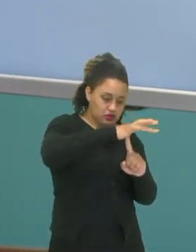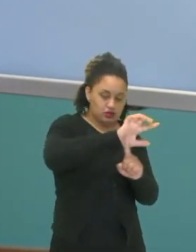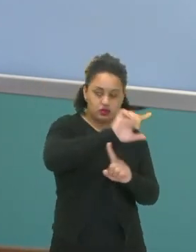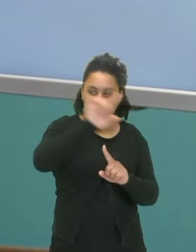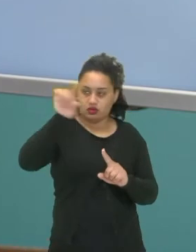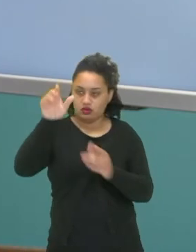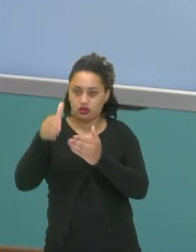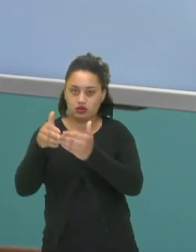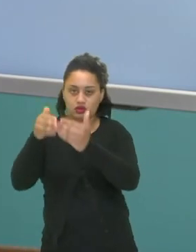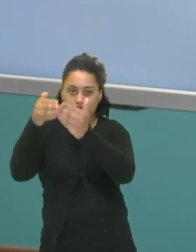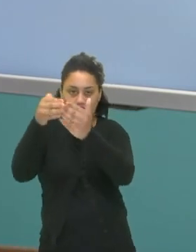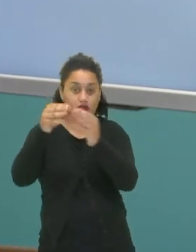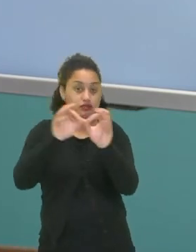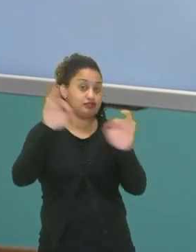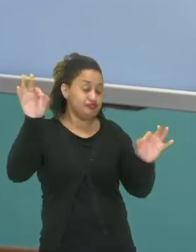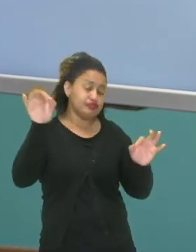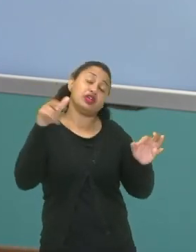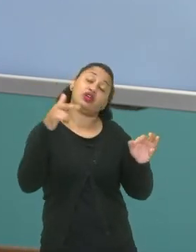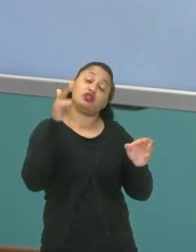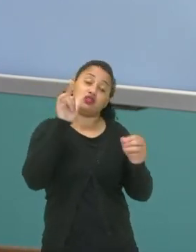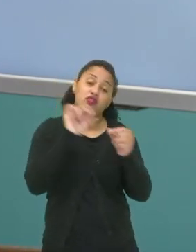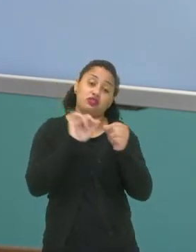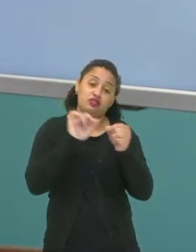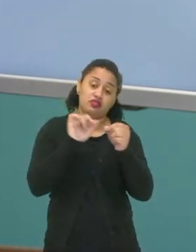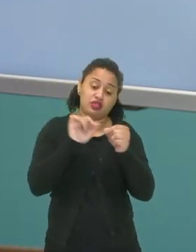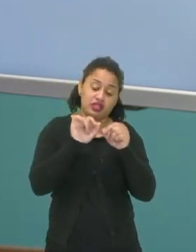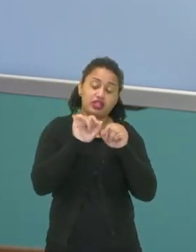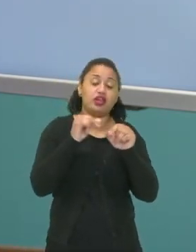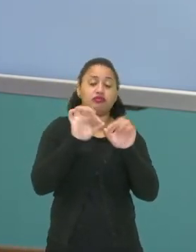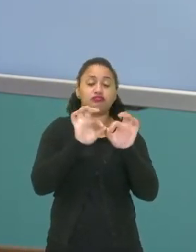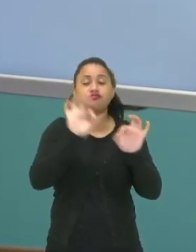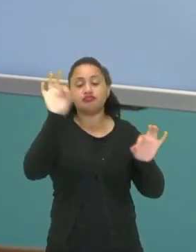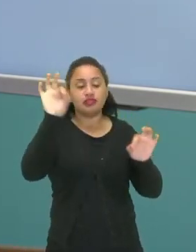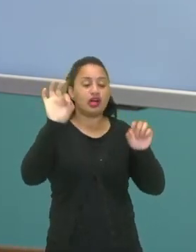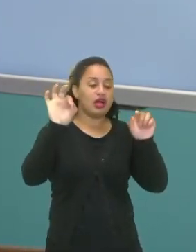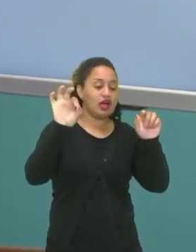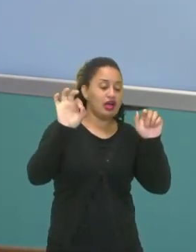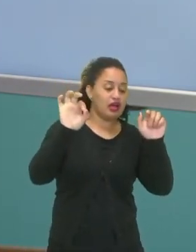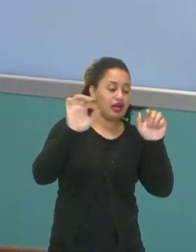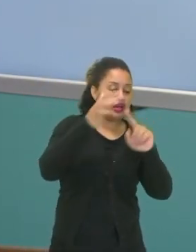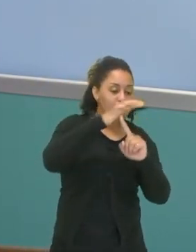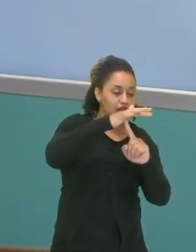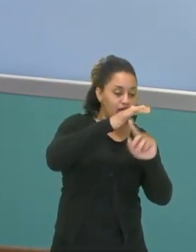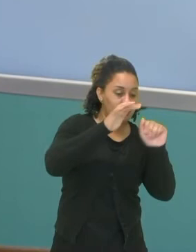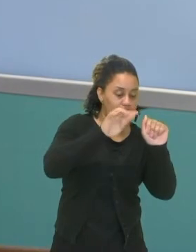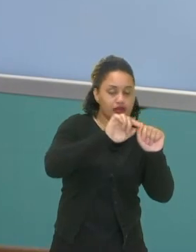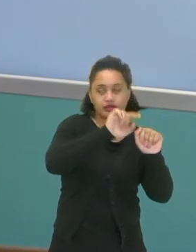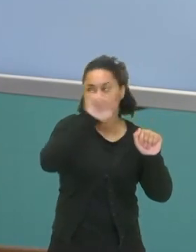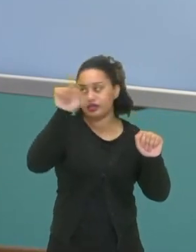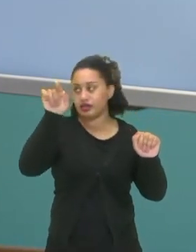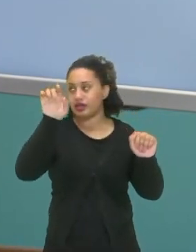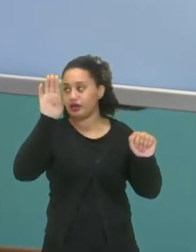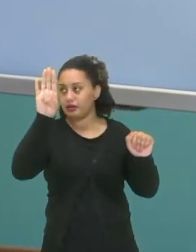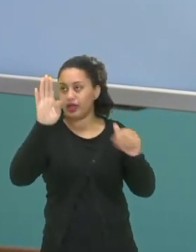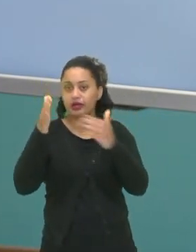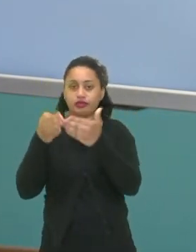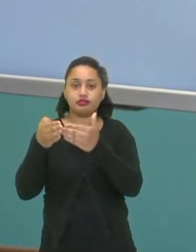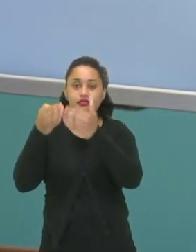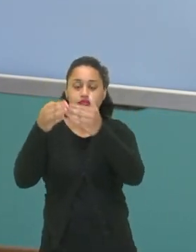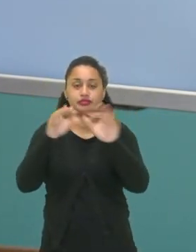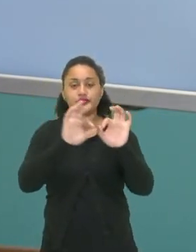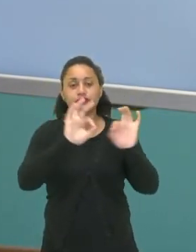exatamente o eu vou calcular através da distância entre o ponto do helicóptero ao ponto onde está